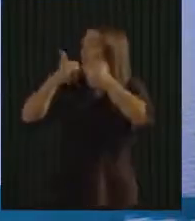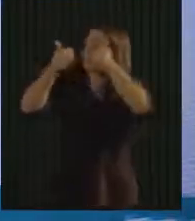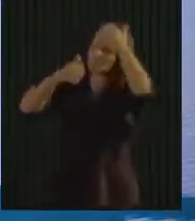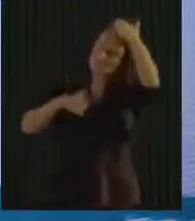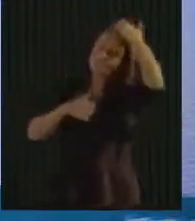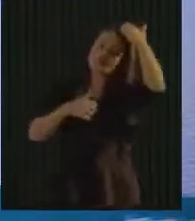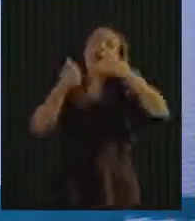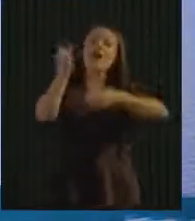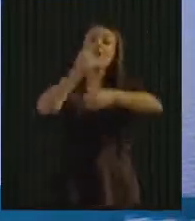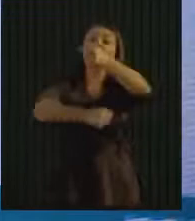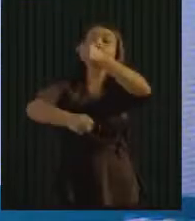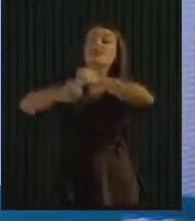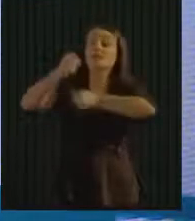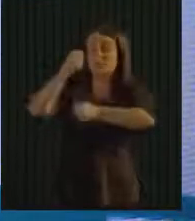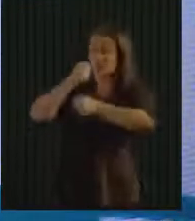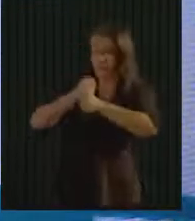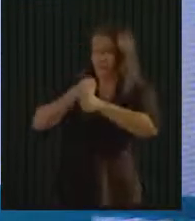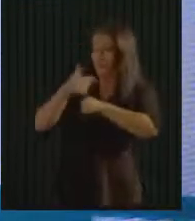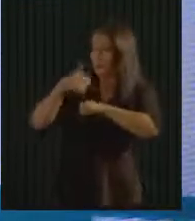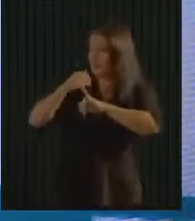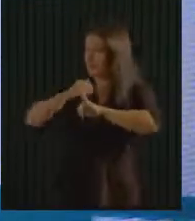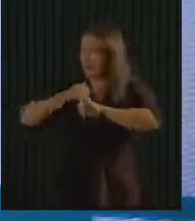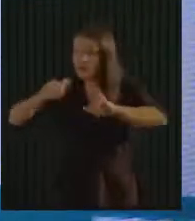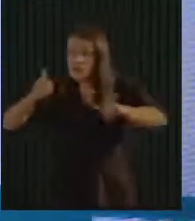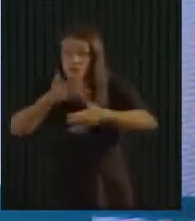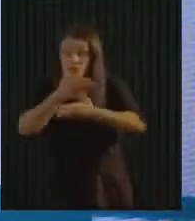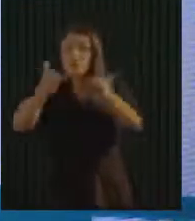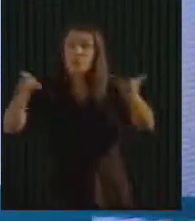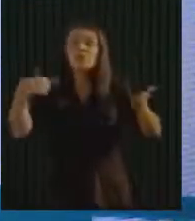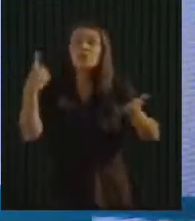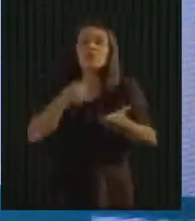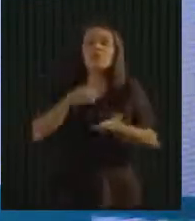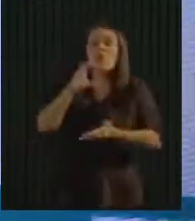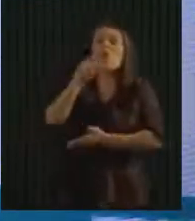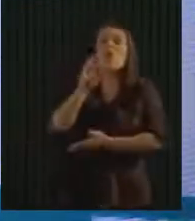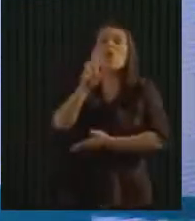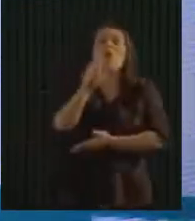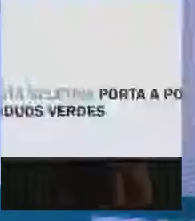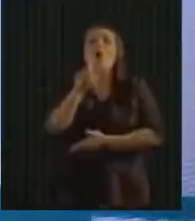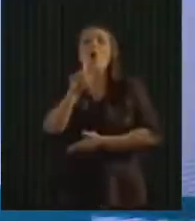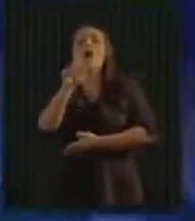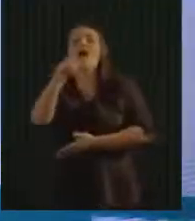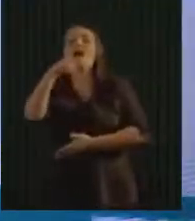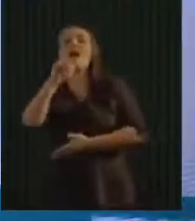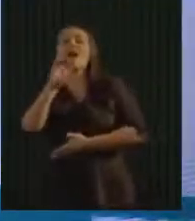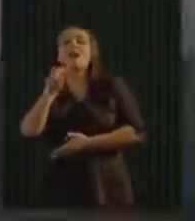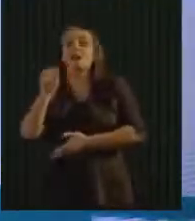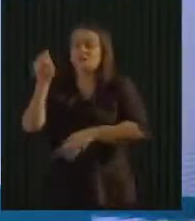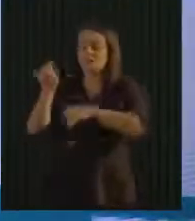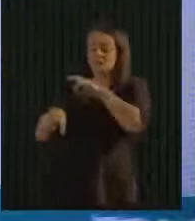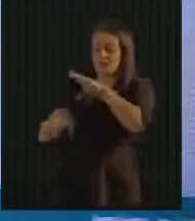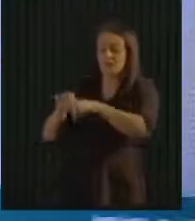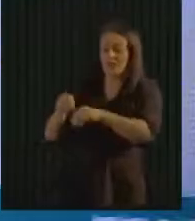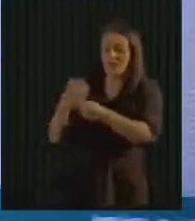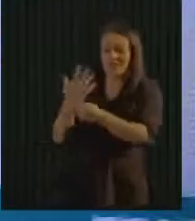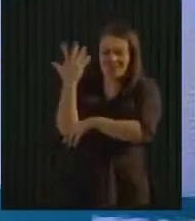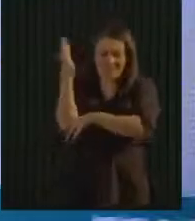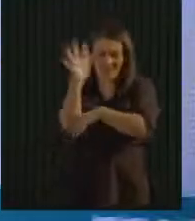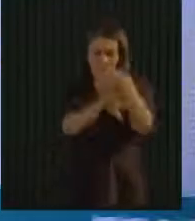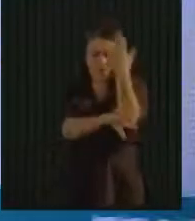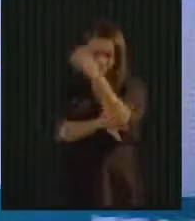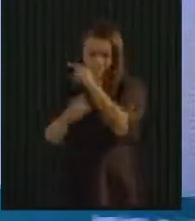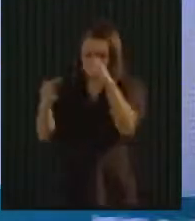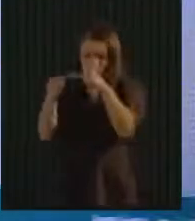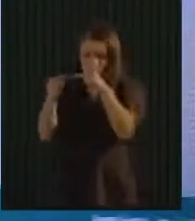no ano passado, eu comentei com vocês que o nosso orgânico divide 1 terço verde e 2 terços alimento. No ano